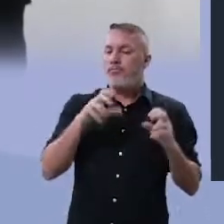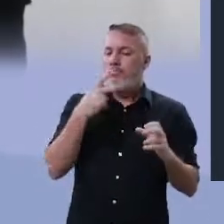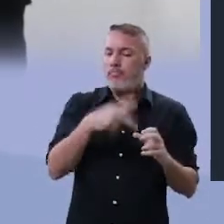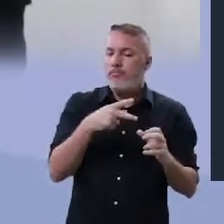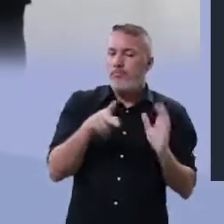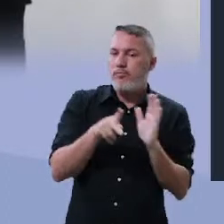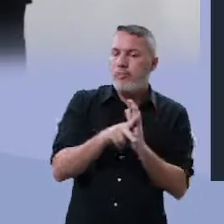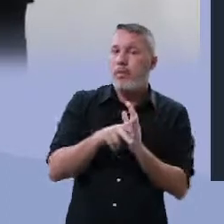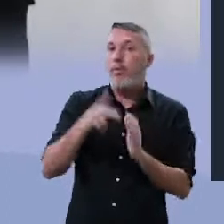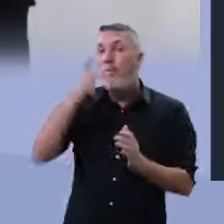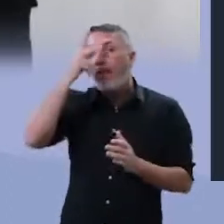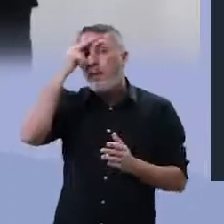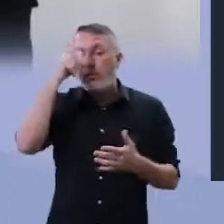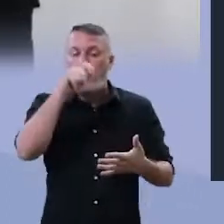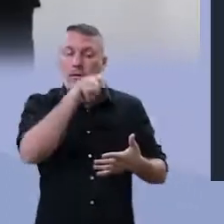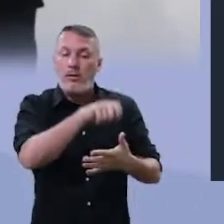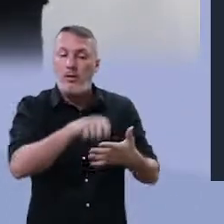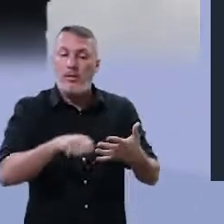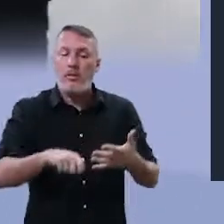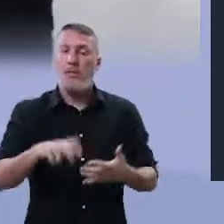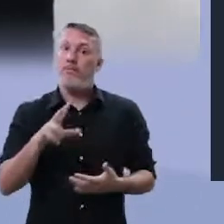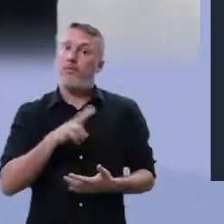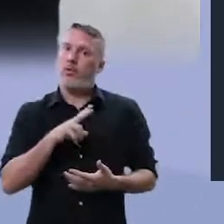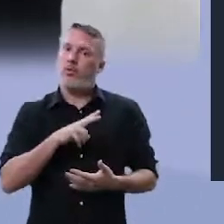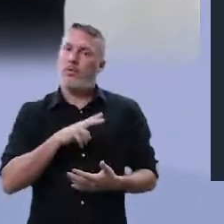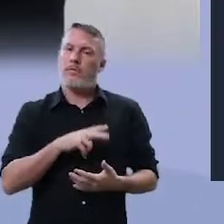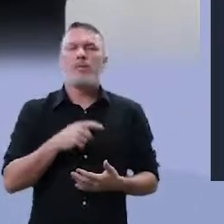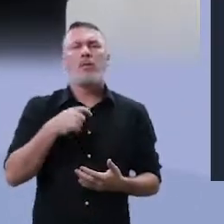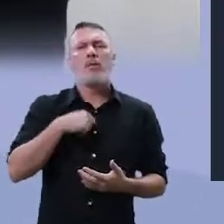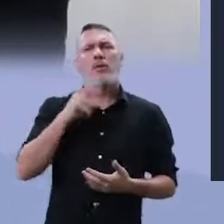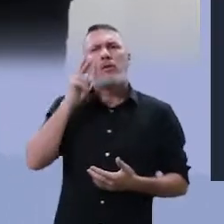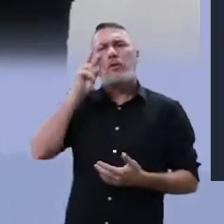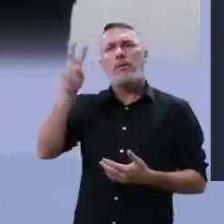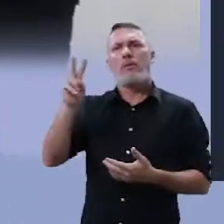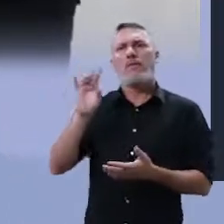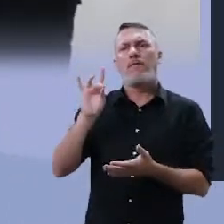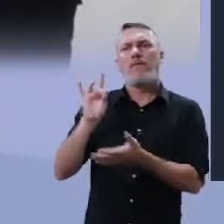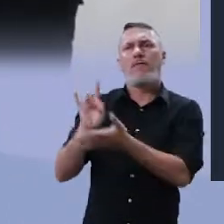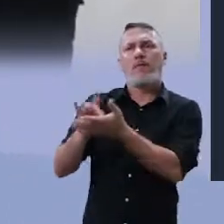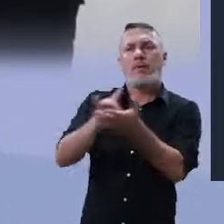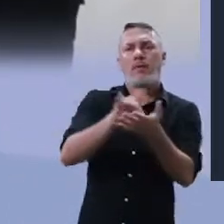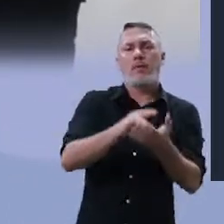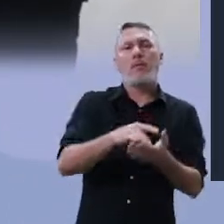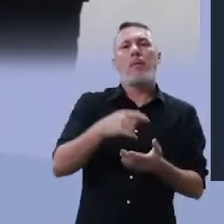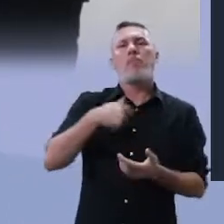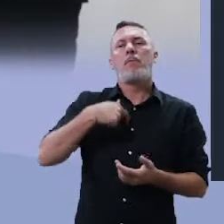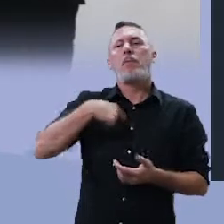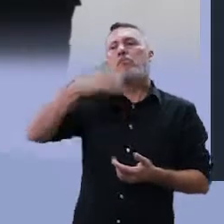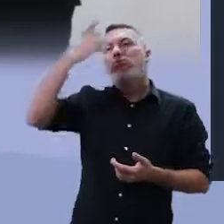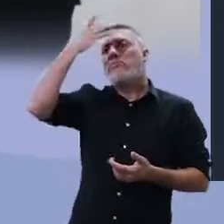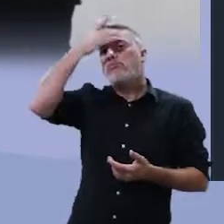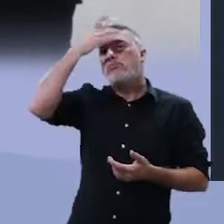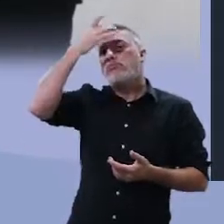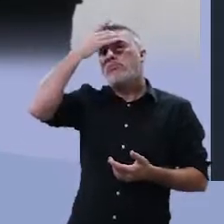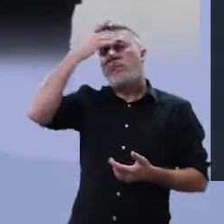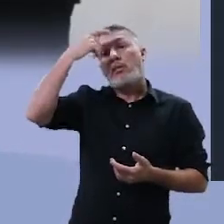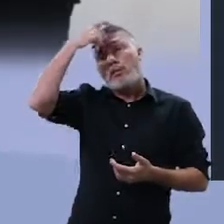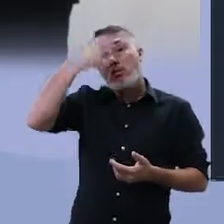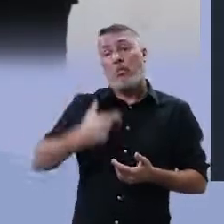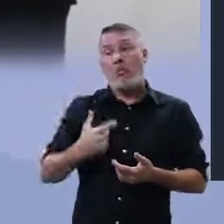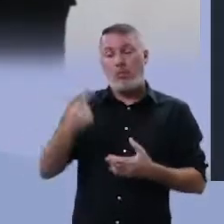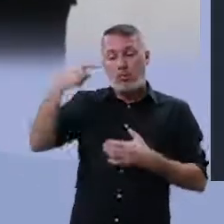pessoal do artista. Quando eu vejo a realidade, eu a interpreto a meu modo.